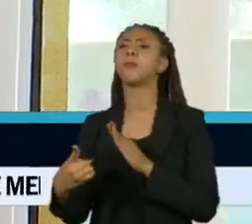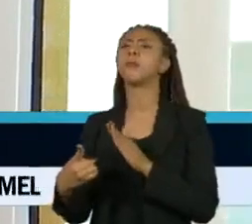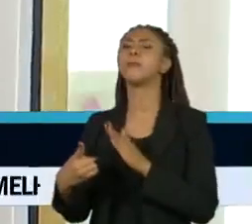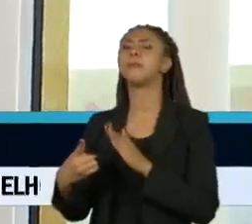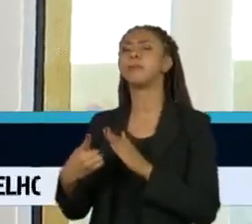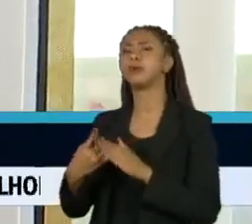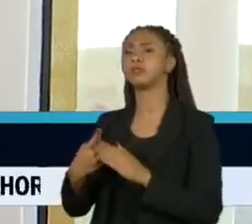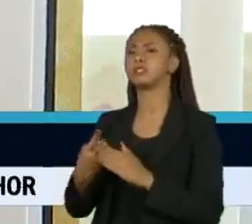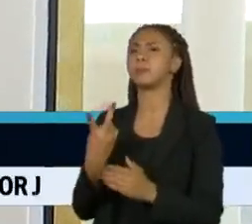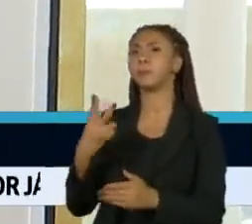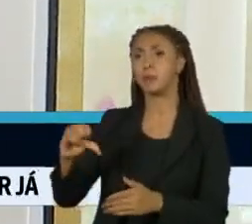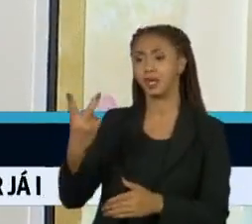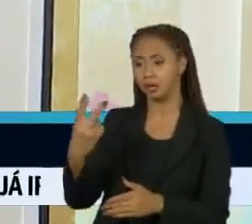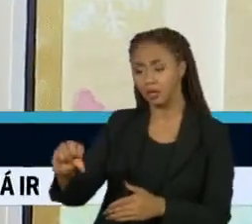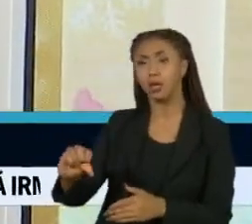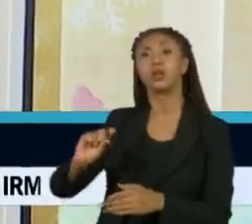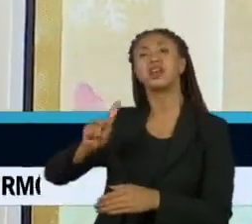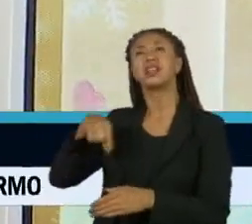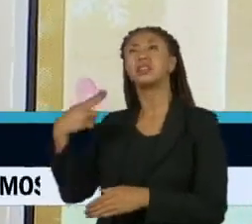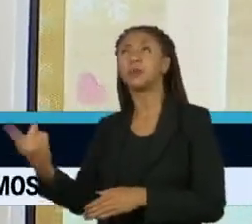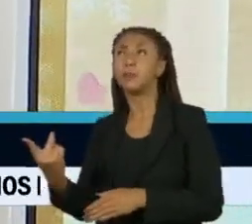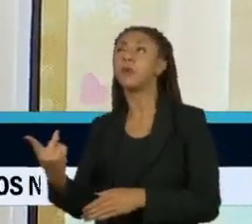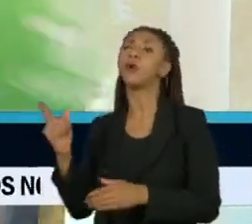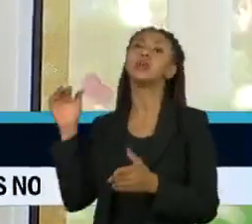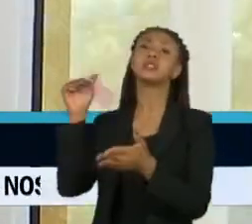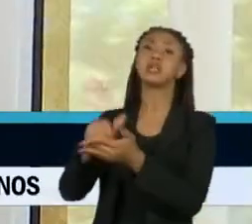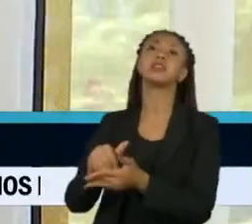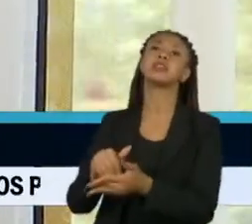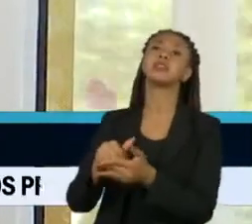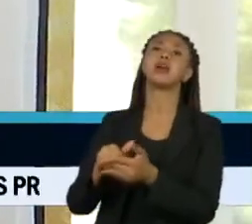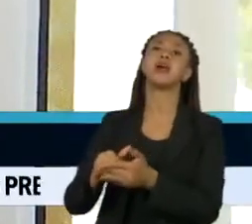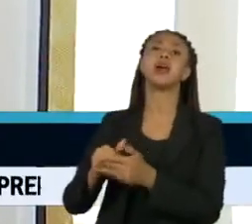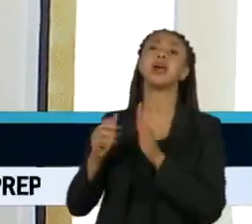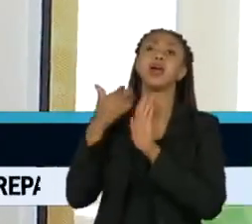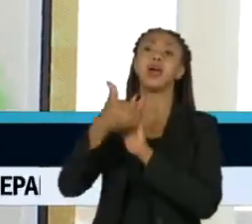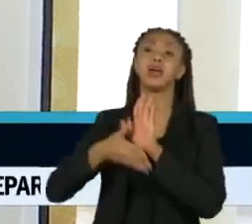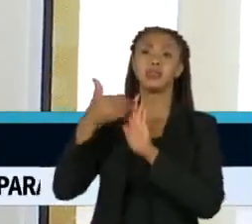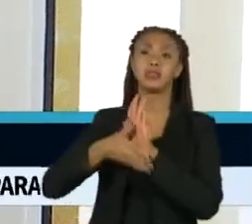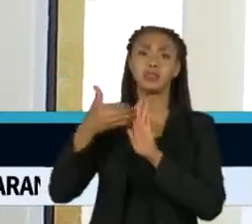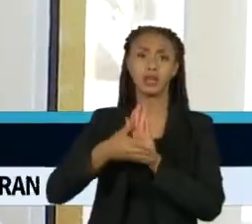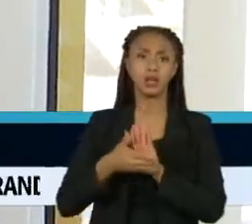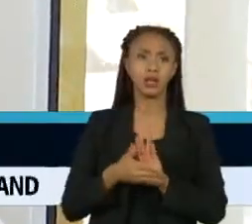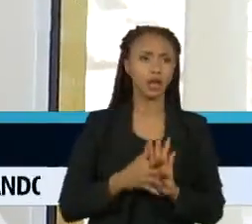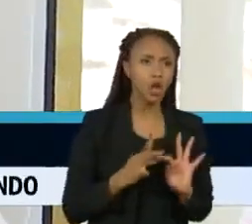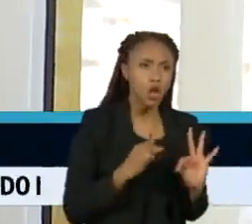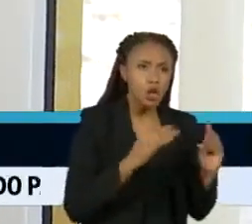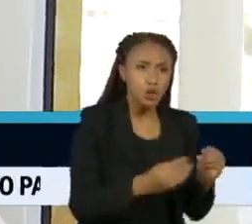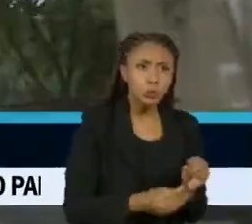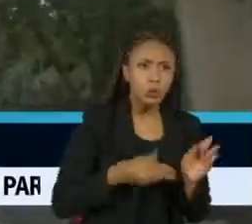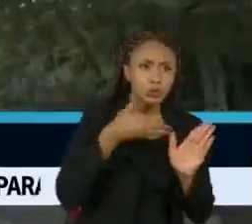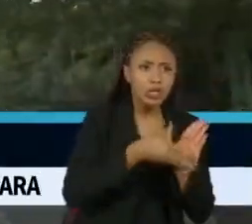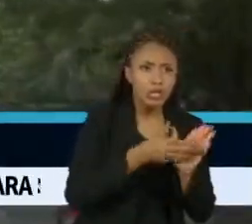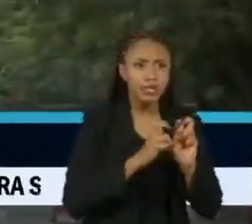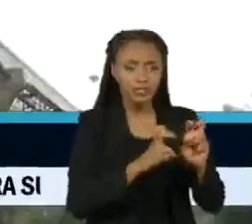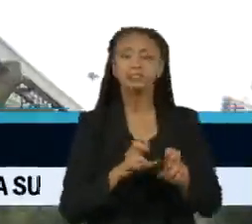linha Esmeralda até a Cidade Jardim. Tudo sobre trilhos. Tudo sobre trilhos.